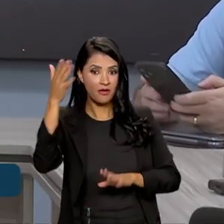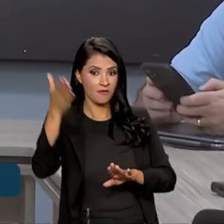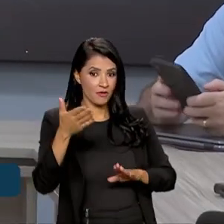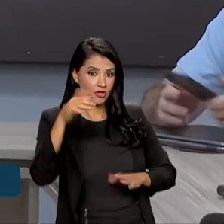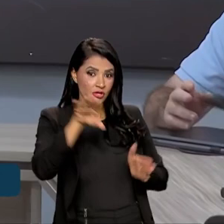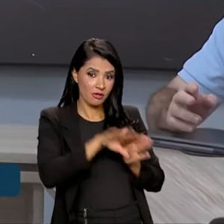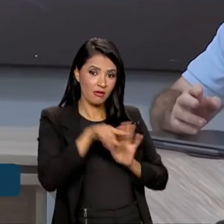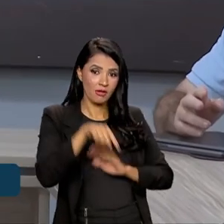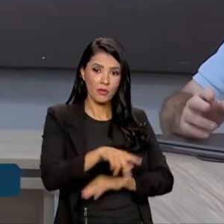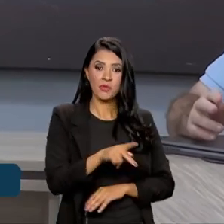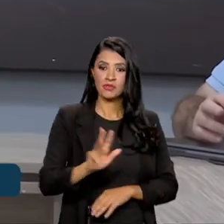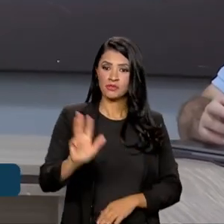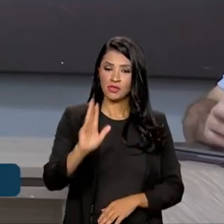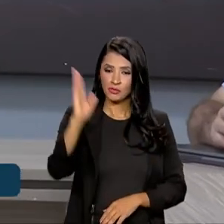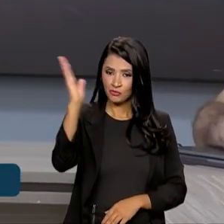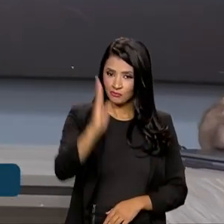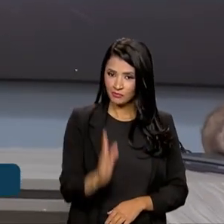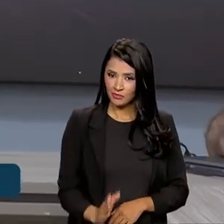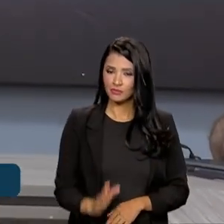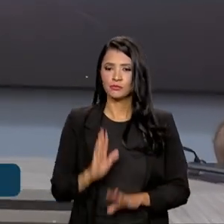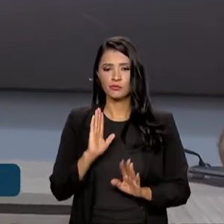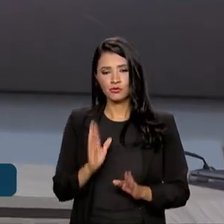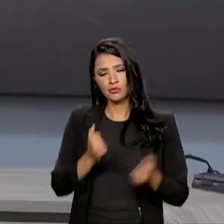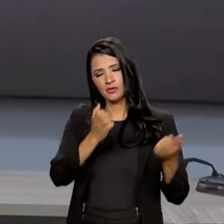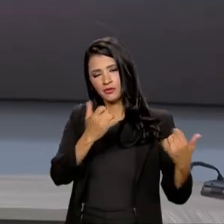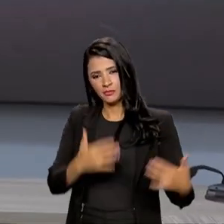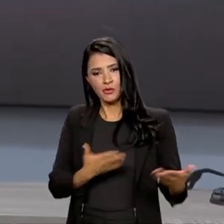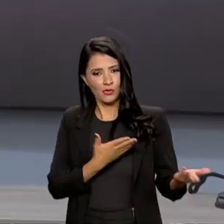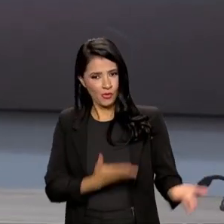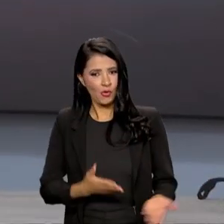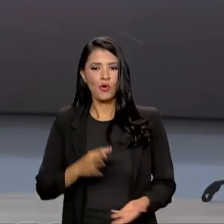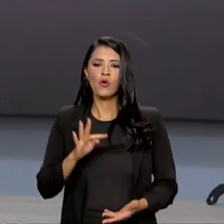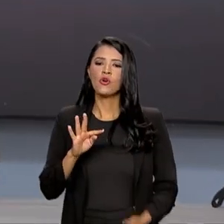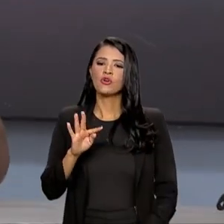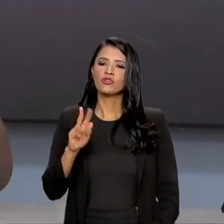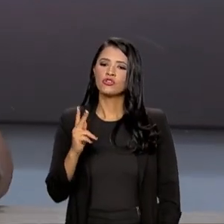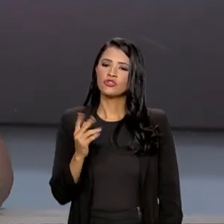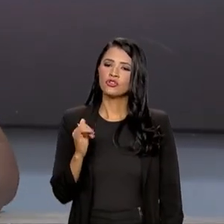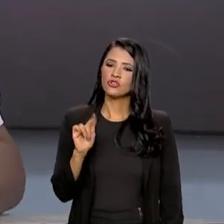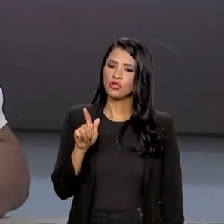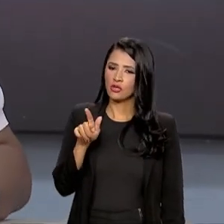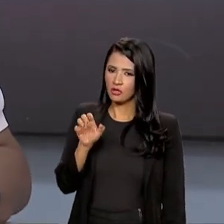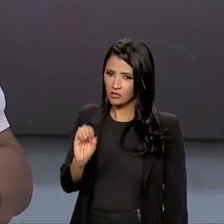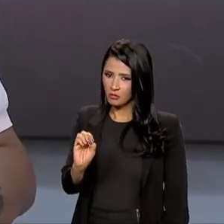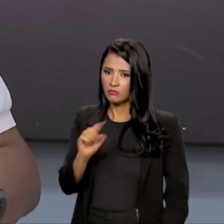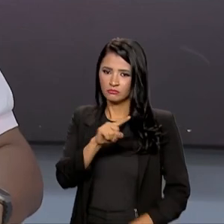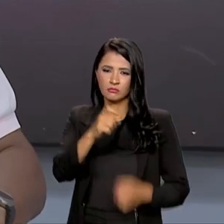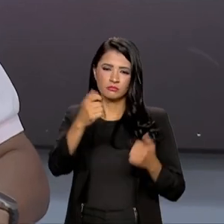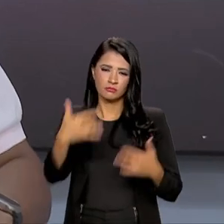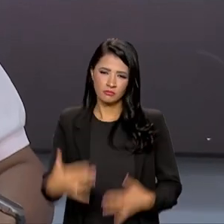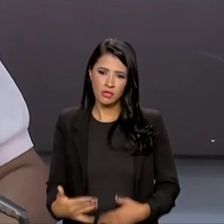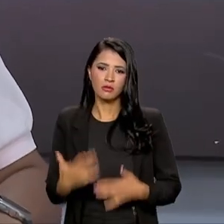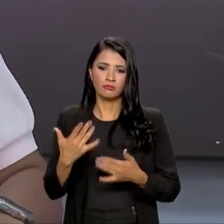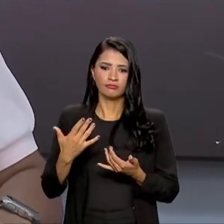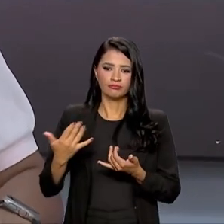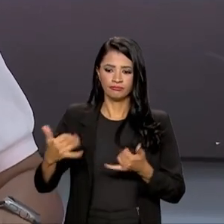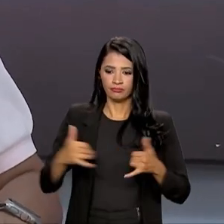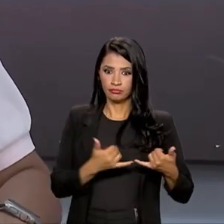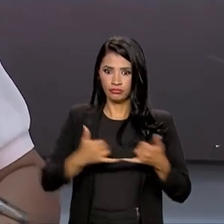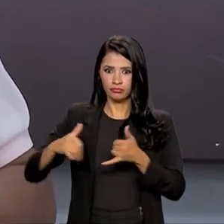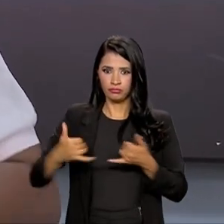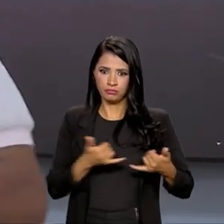da República. E, como já falou aqui o Tiago, fala-se da linha de transmissão, que é a